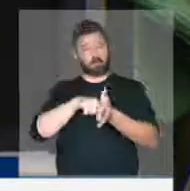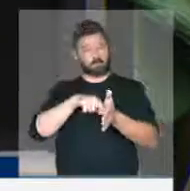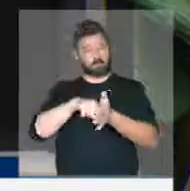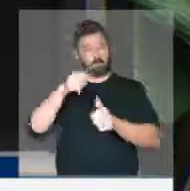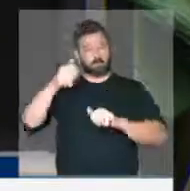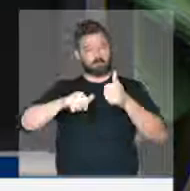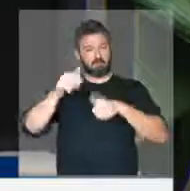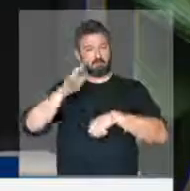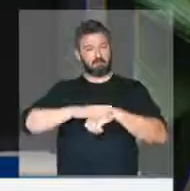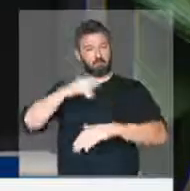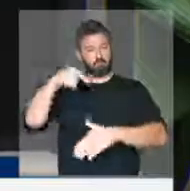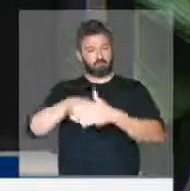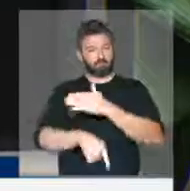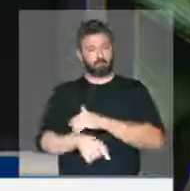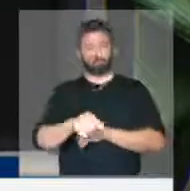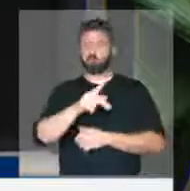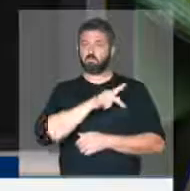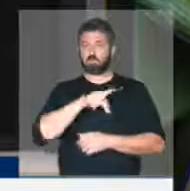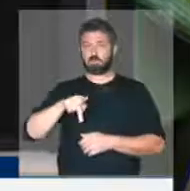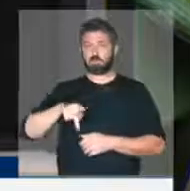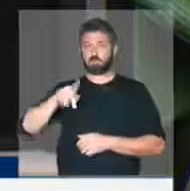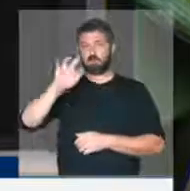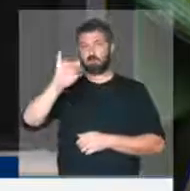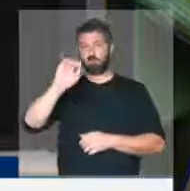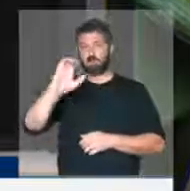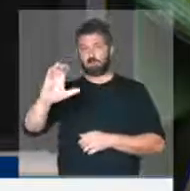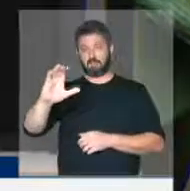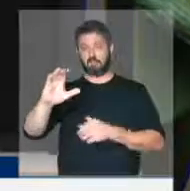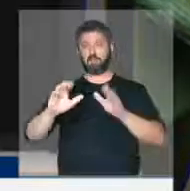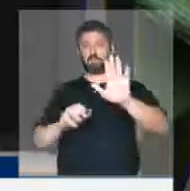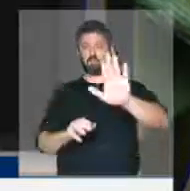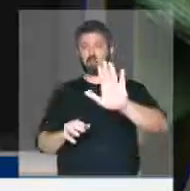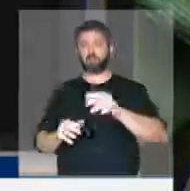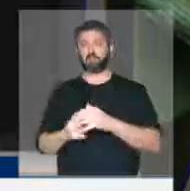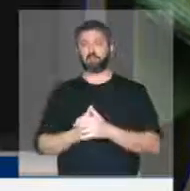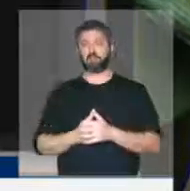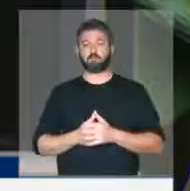propriedade, o presidente Ricardo da FIEC levar a